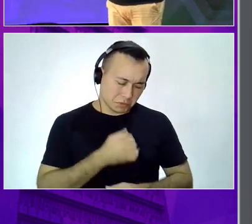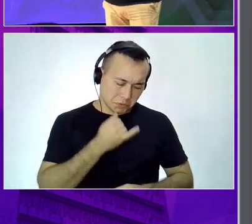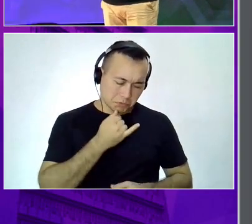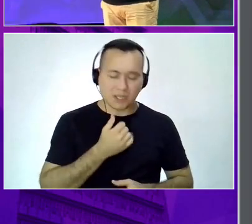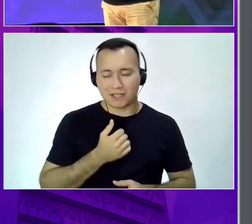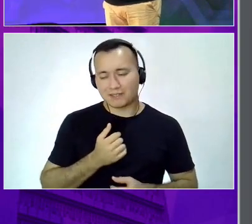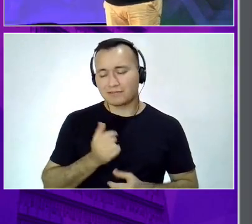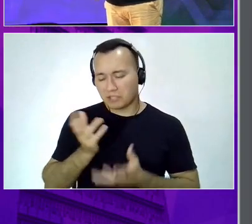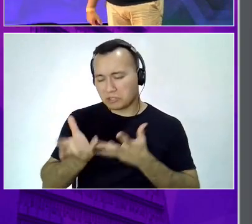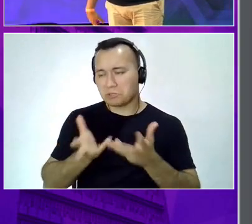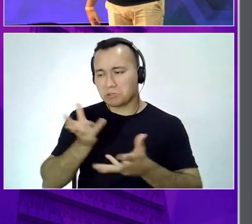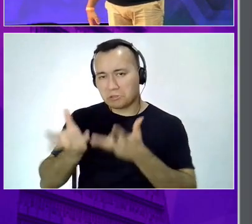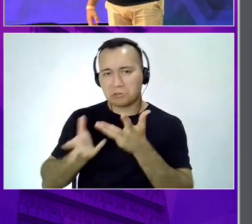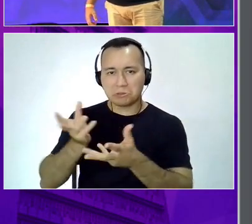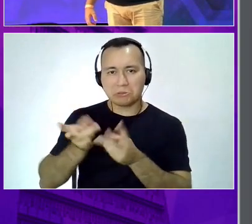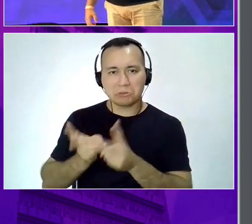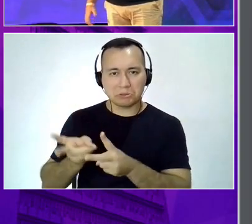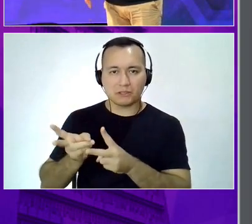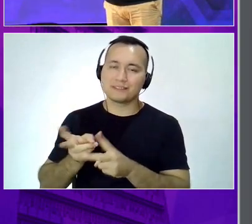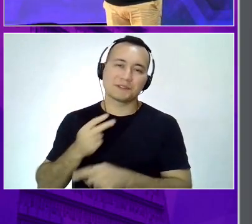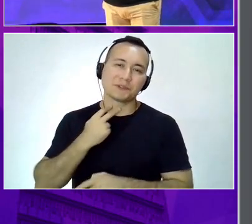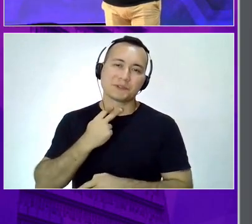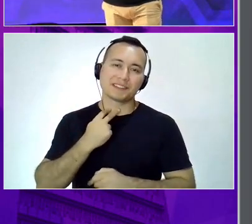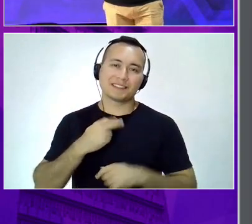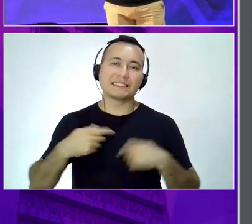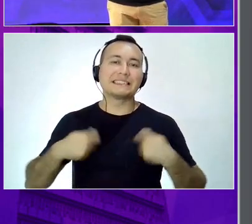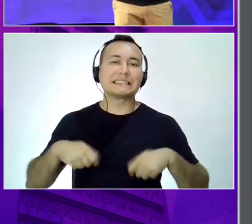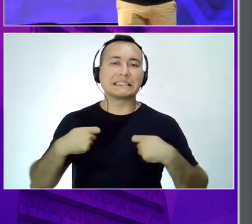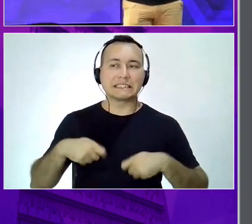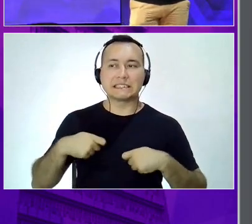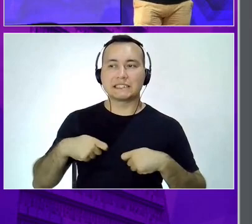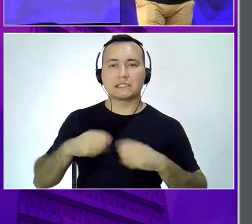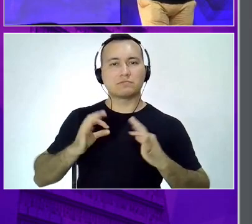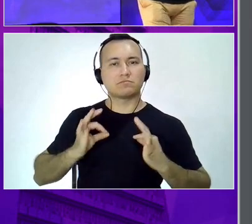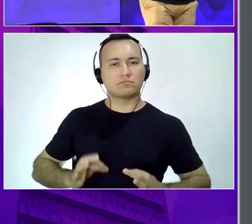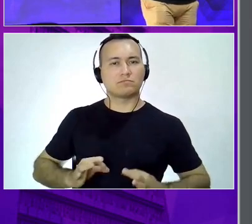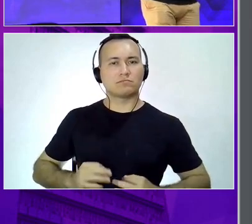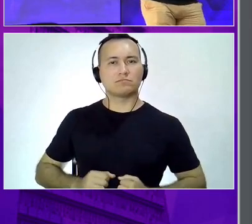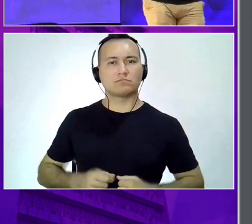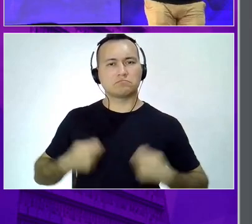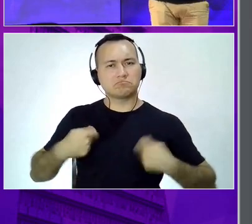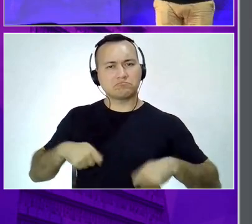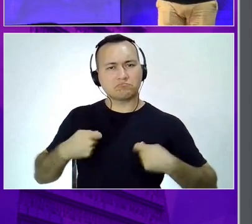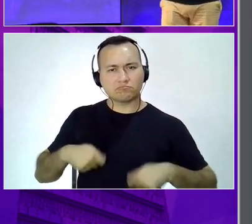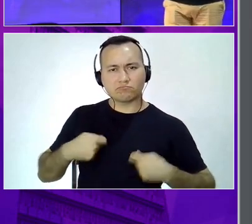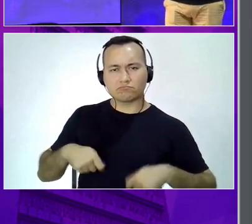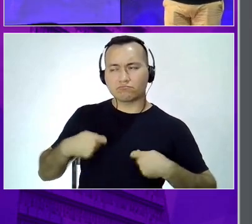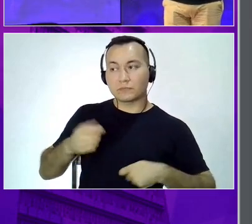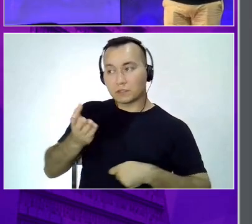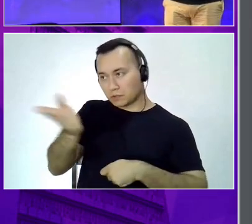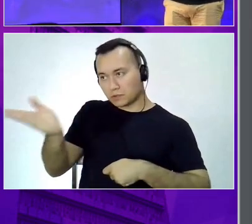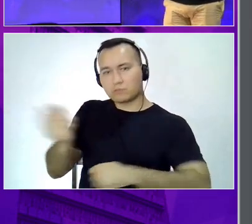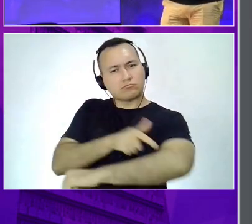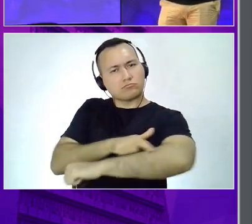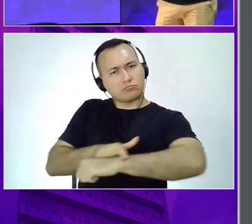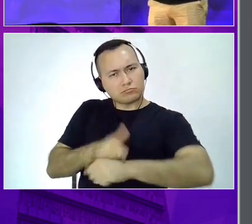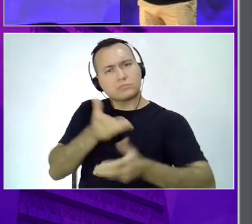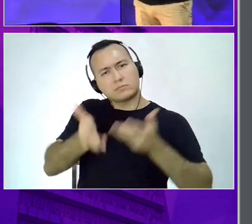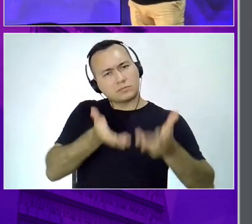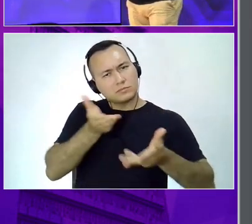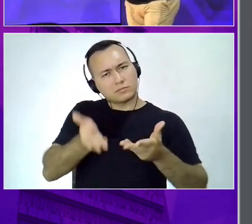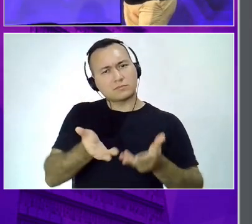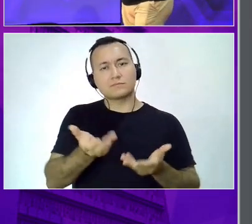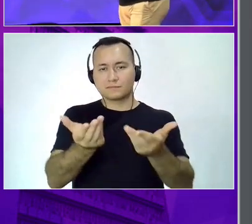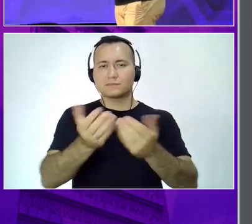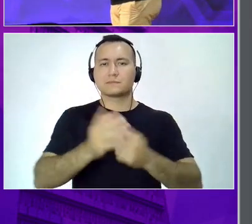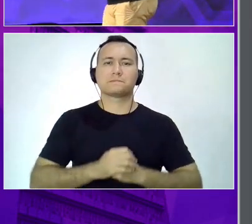é respeitar. É o respeito. Portanto, três segredos para você que está buscando hoje transição de